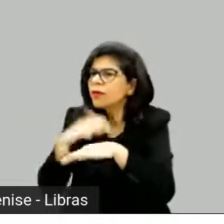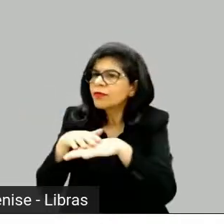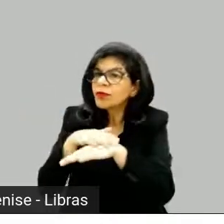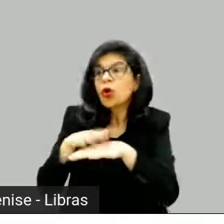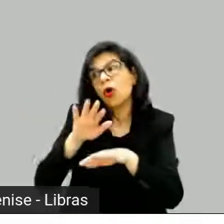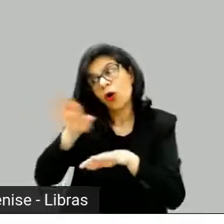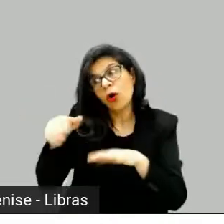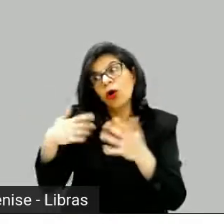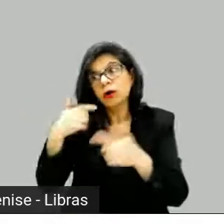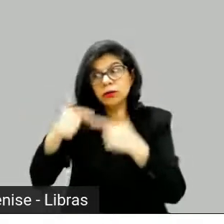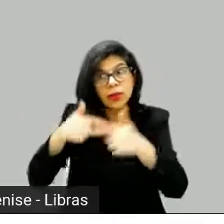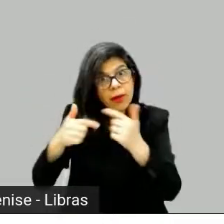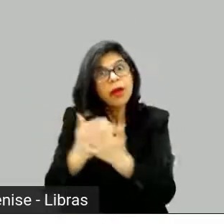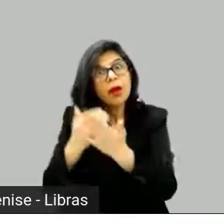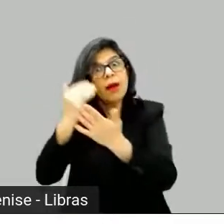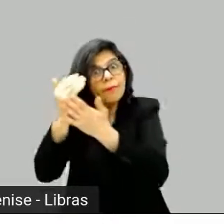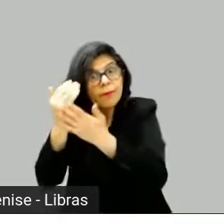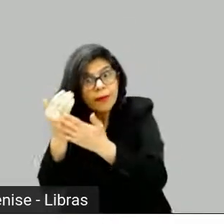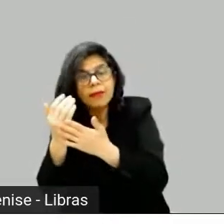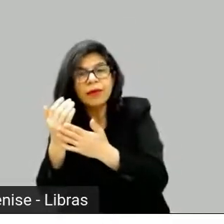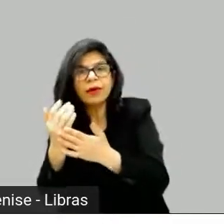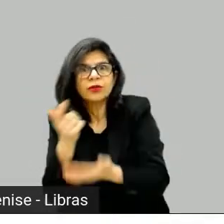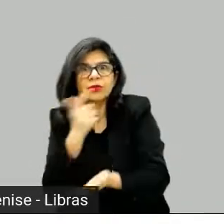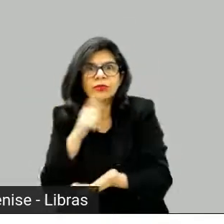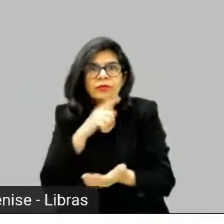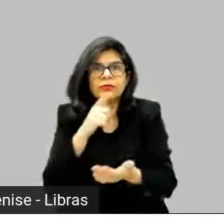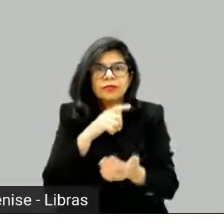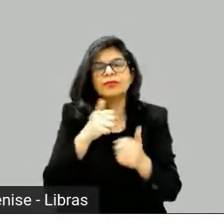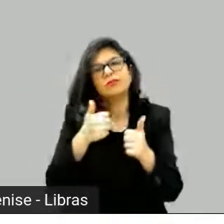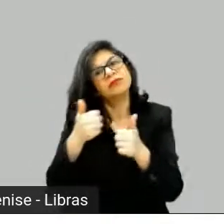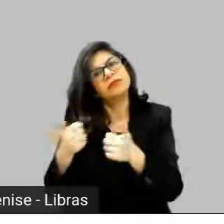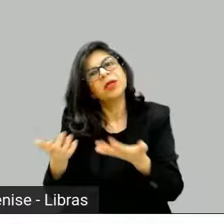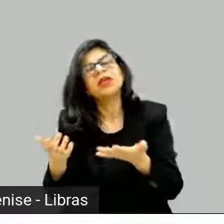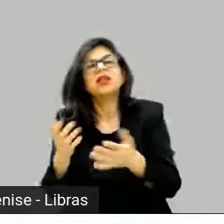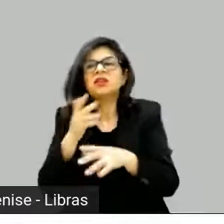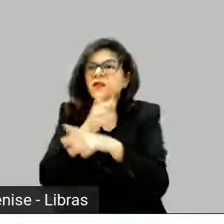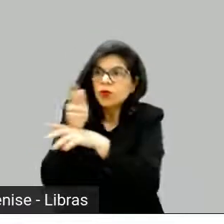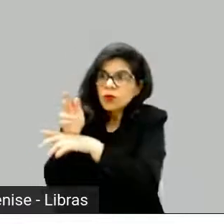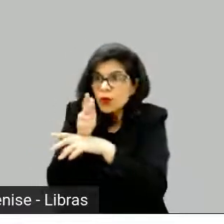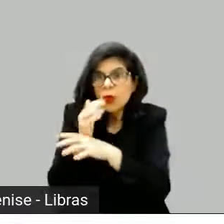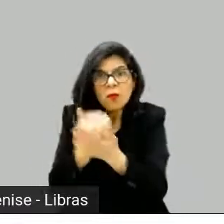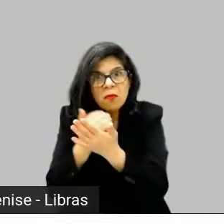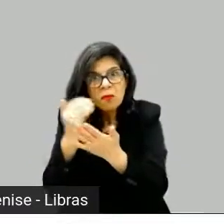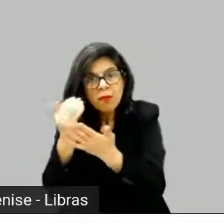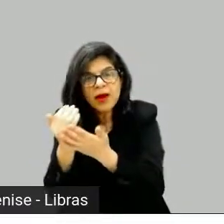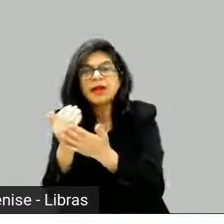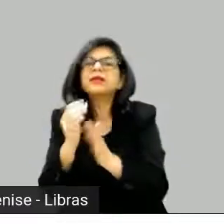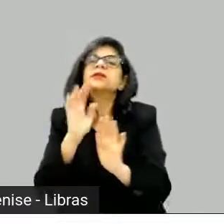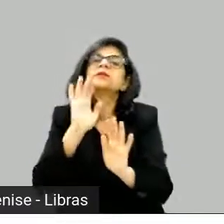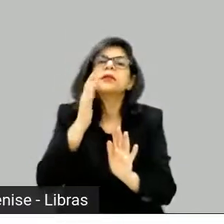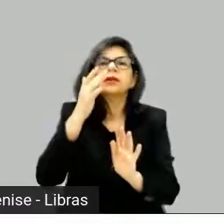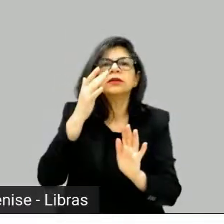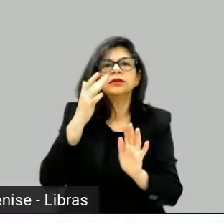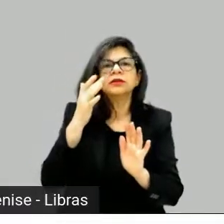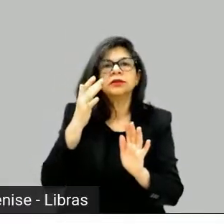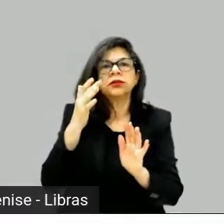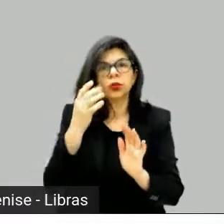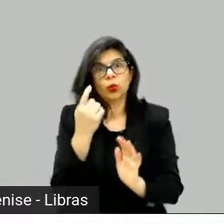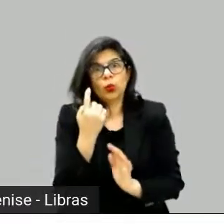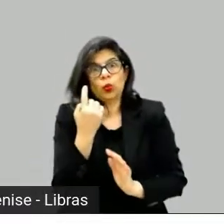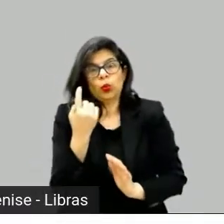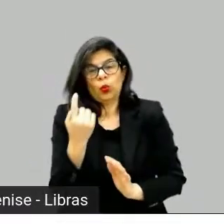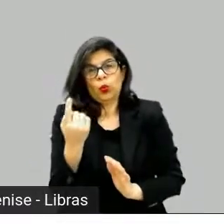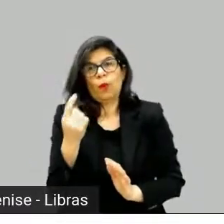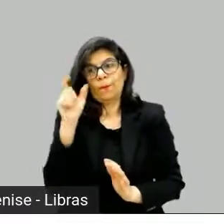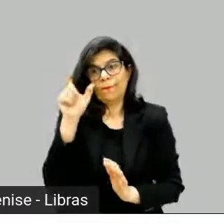mas aí tive uma nova ideia. Aí eu pensei, eu pensei muito estruturalmente, esse personagem cumpriu uma função dentro da história. Essa